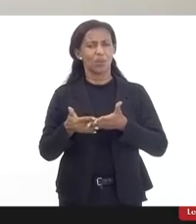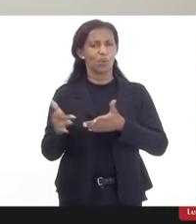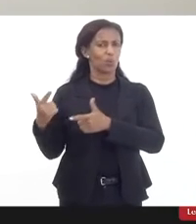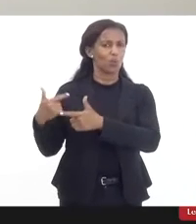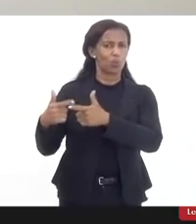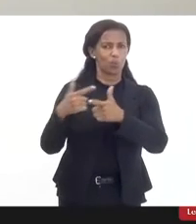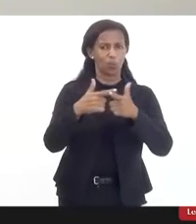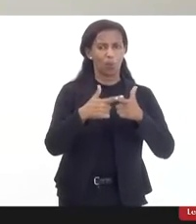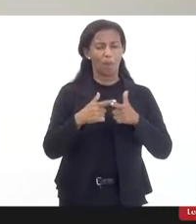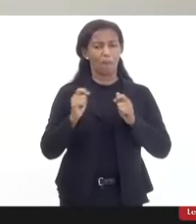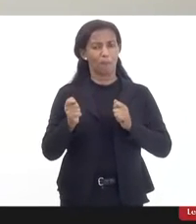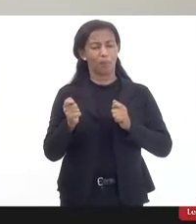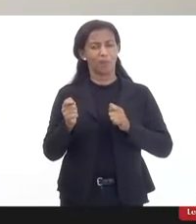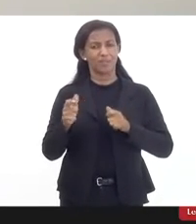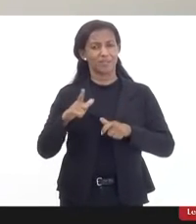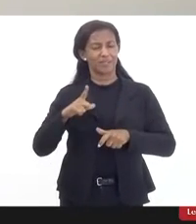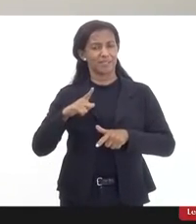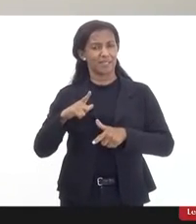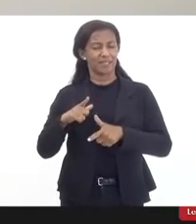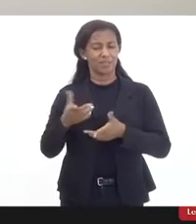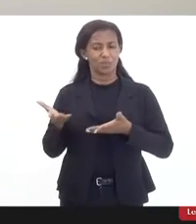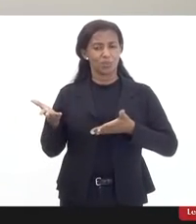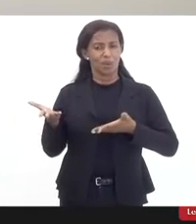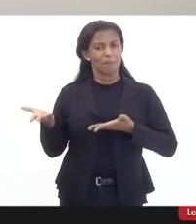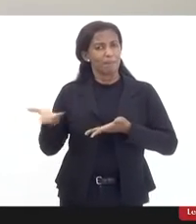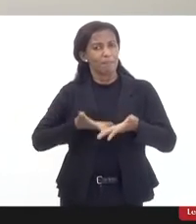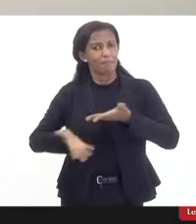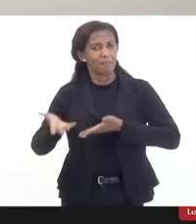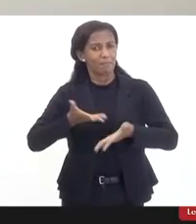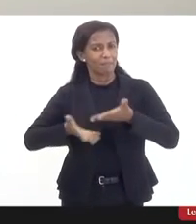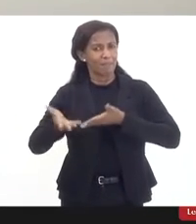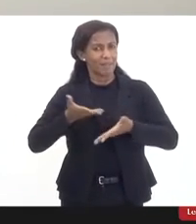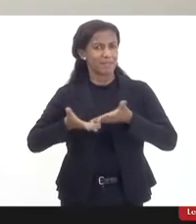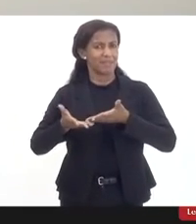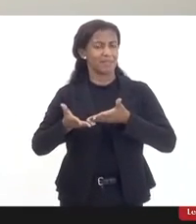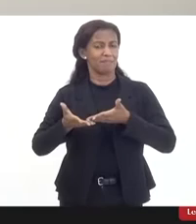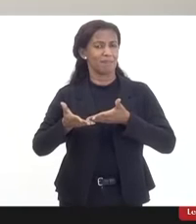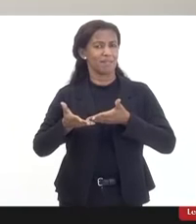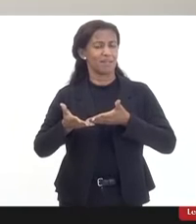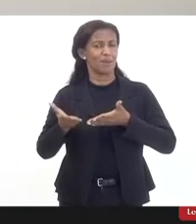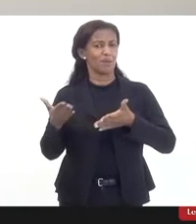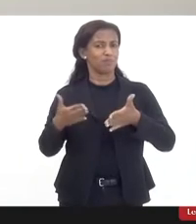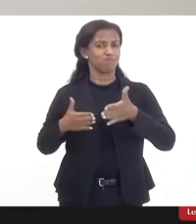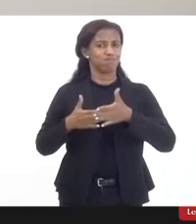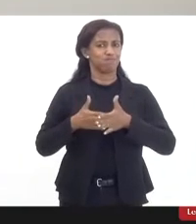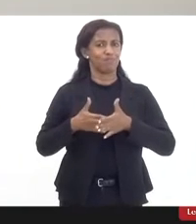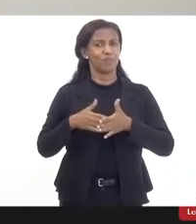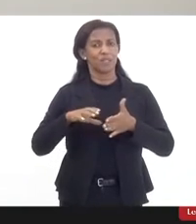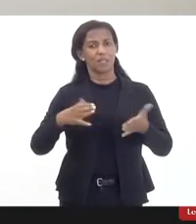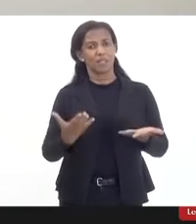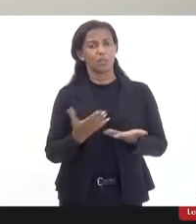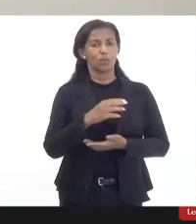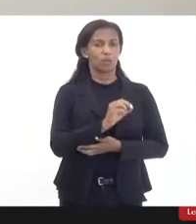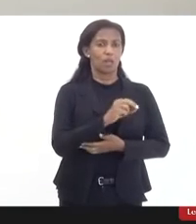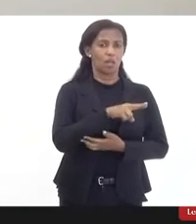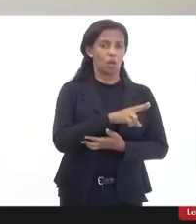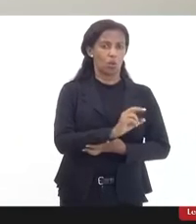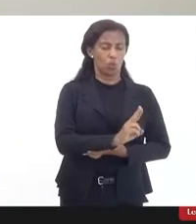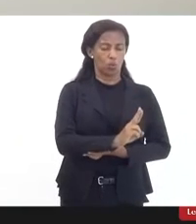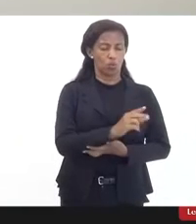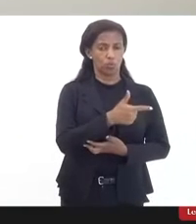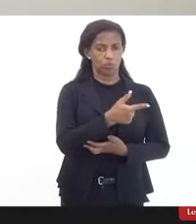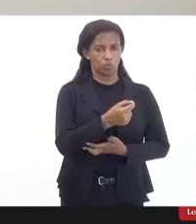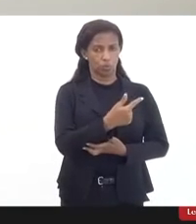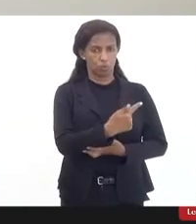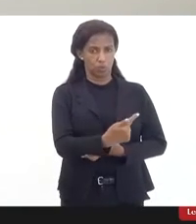participação plena obstruída. Tanto pela Convenção da ONU de 2007, quanto pela Lei